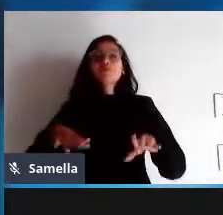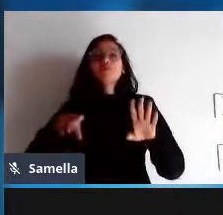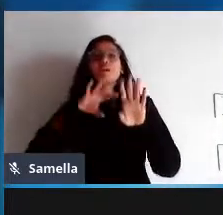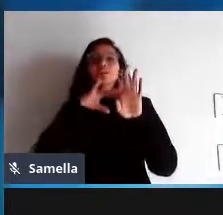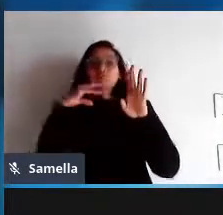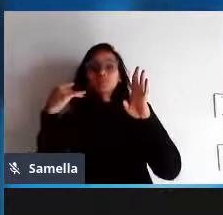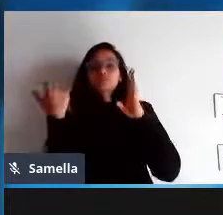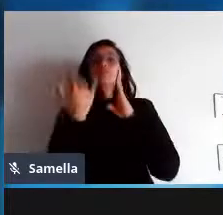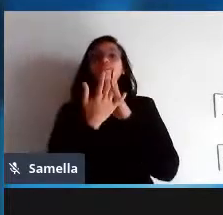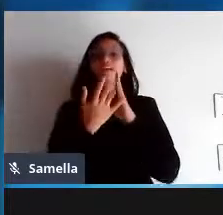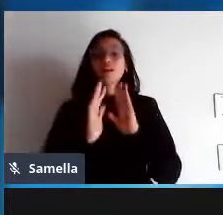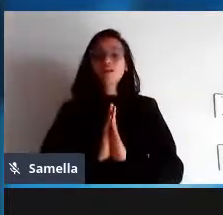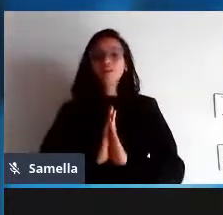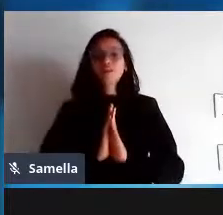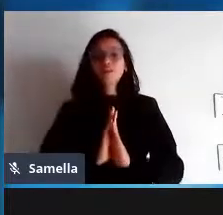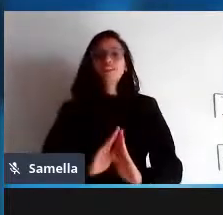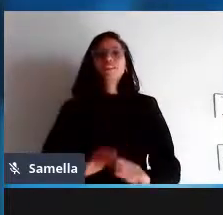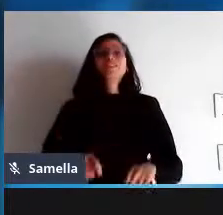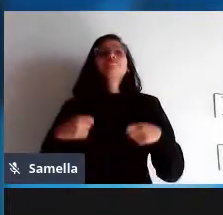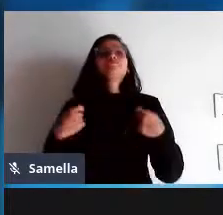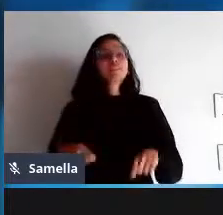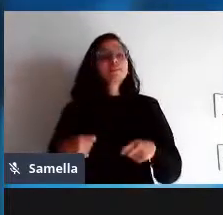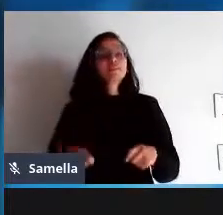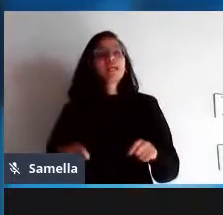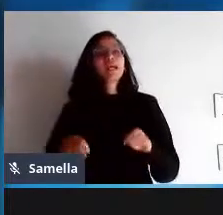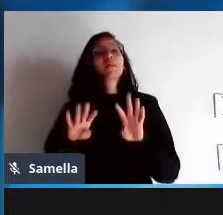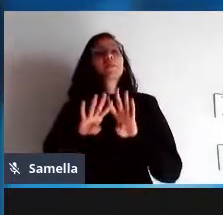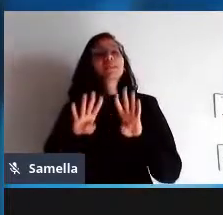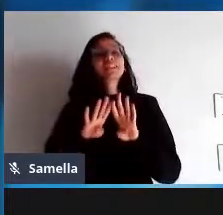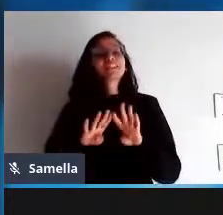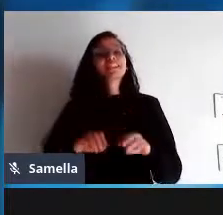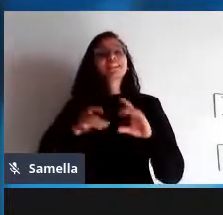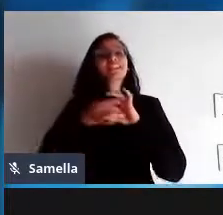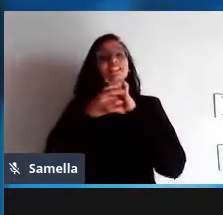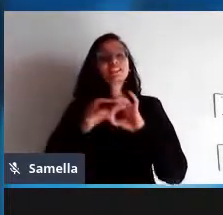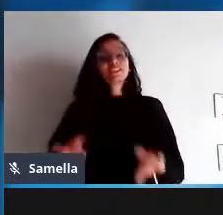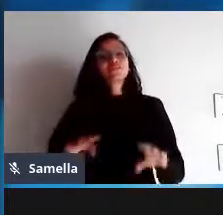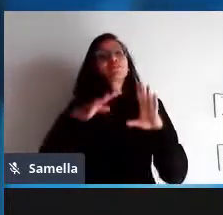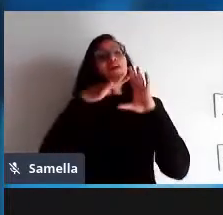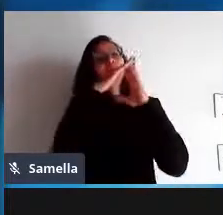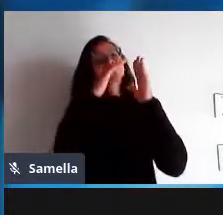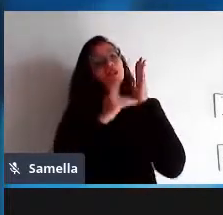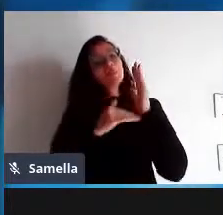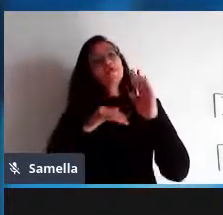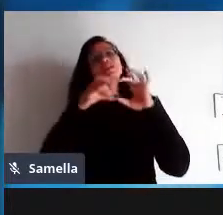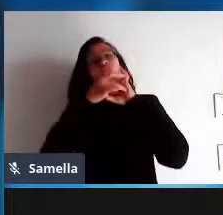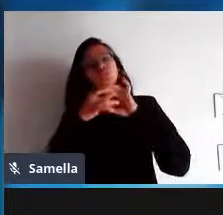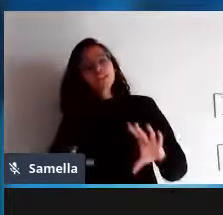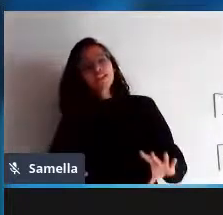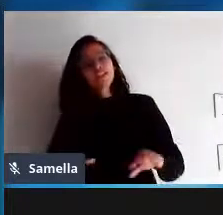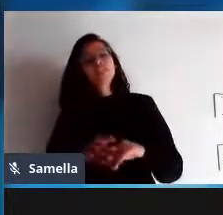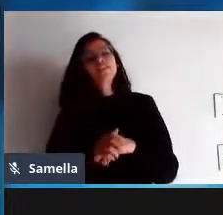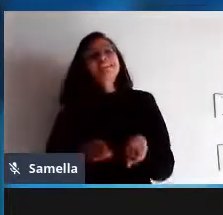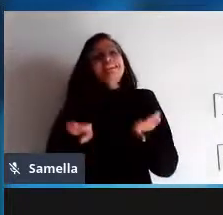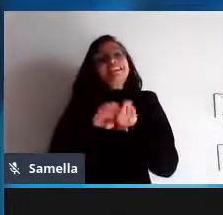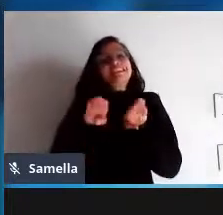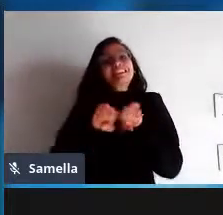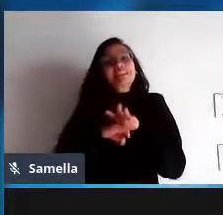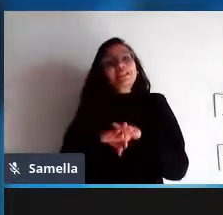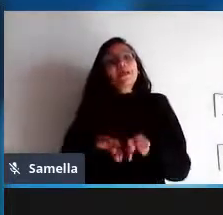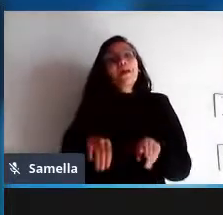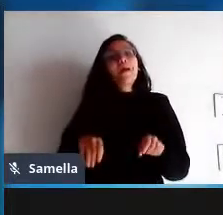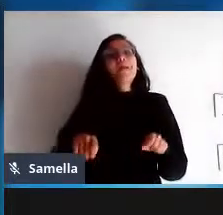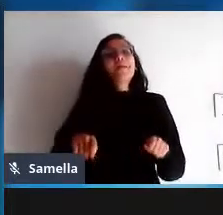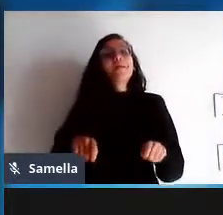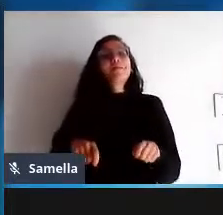software livre também defender a adoção desses formatos abertos de documentos também faz parte desse escopo político